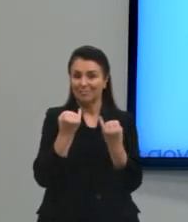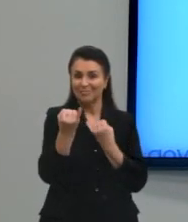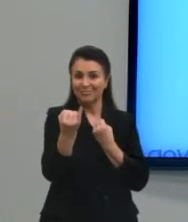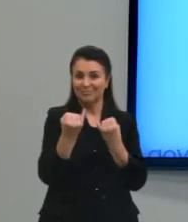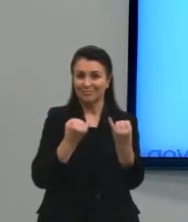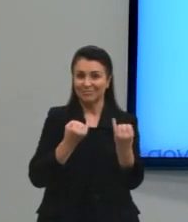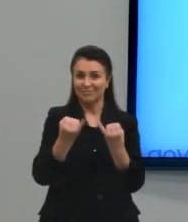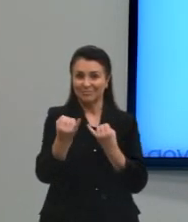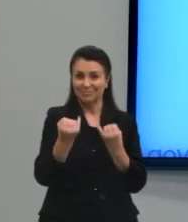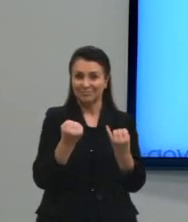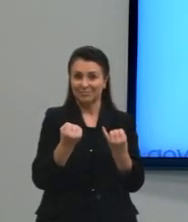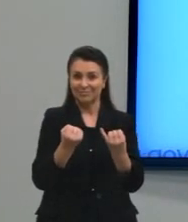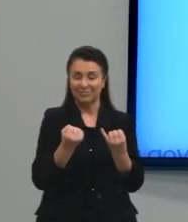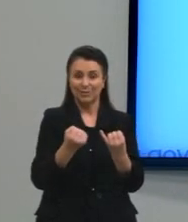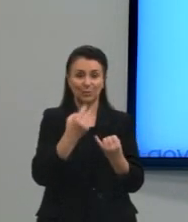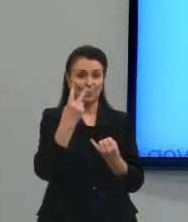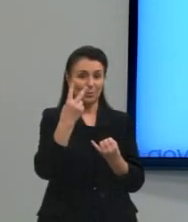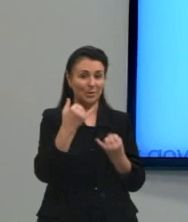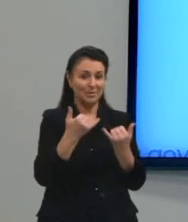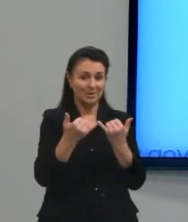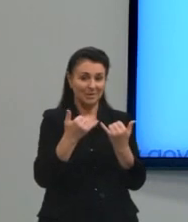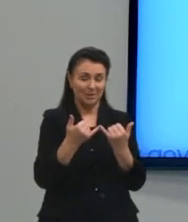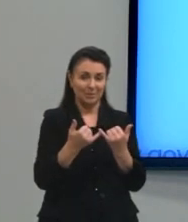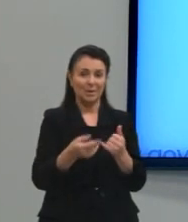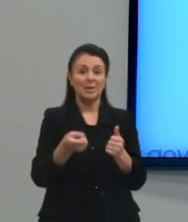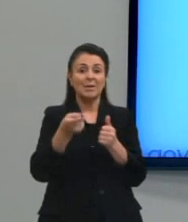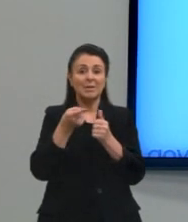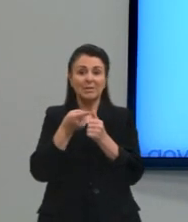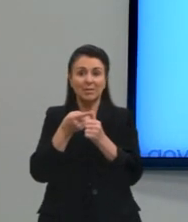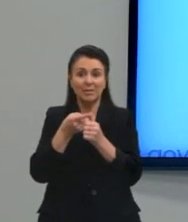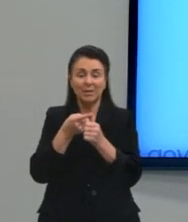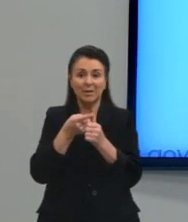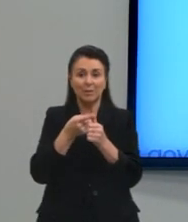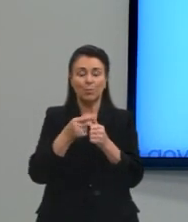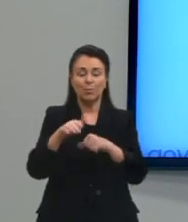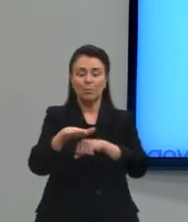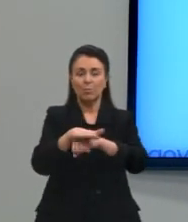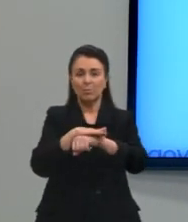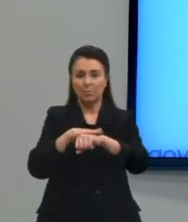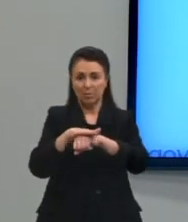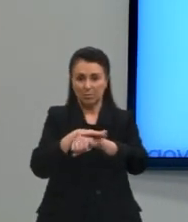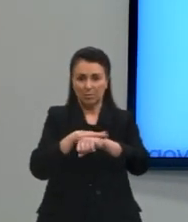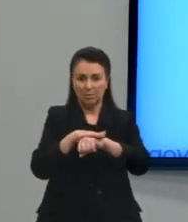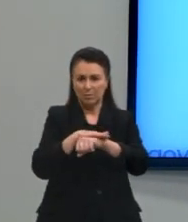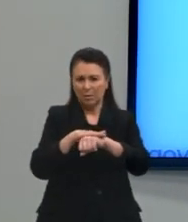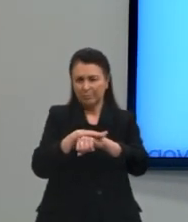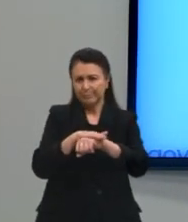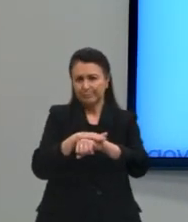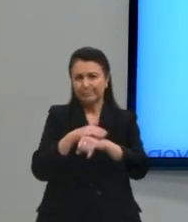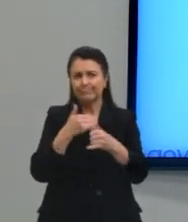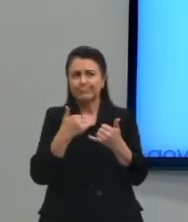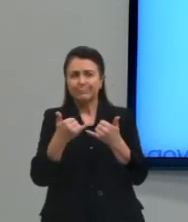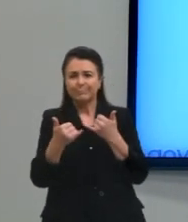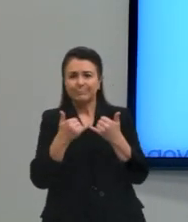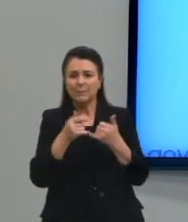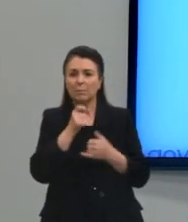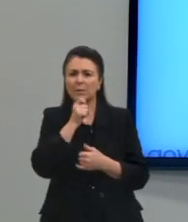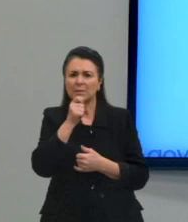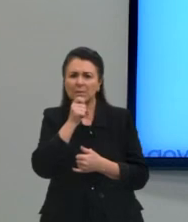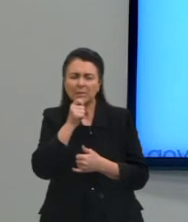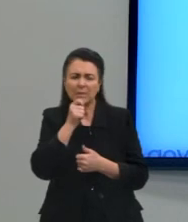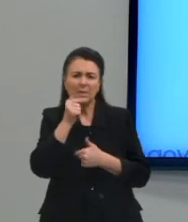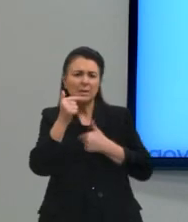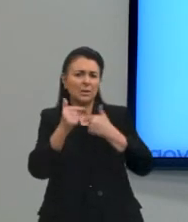dois exemplos. Primeiro deles, o que a gente pode chamar aqui de uma conversa, eu vou dizer, por exemplo, que isso é uma entrevista de